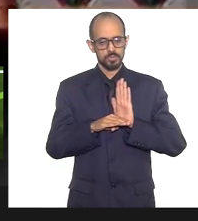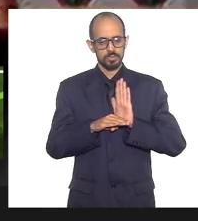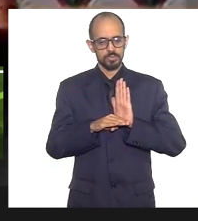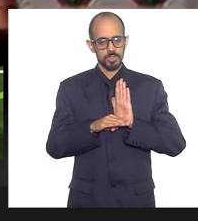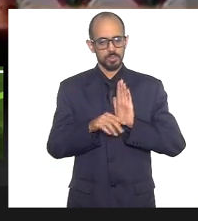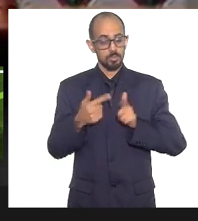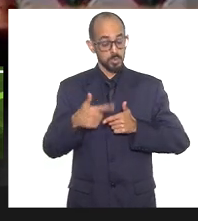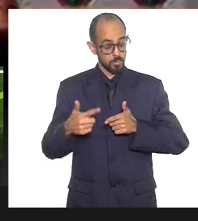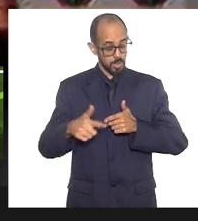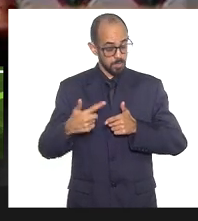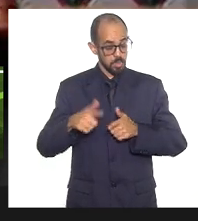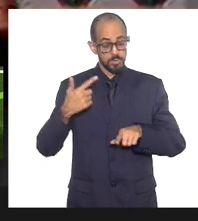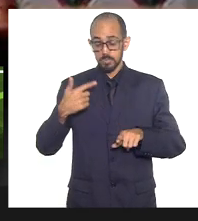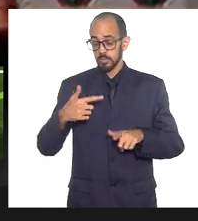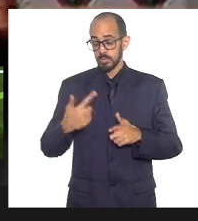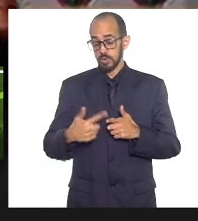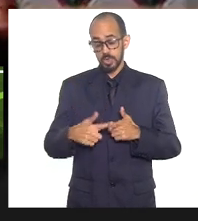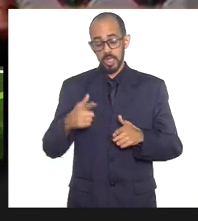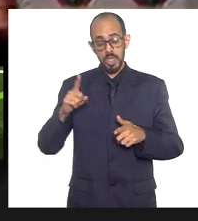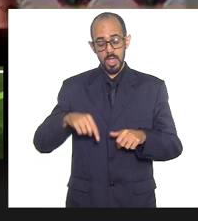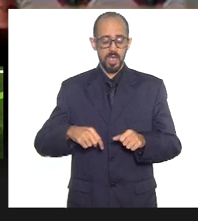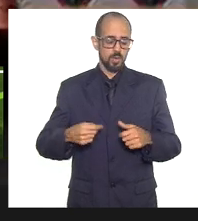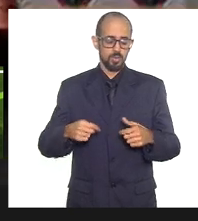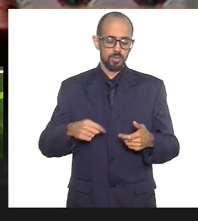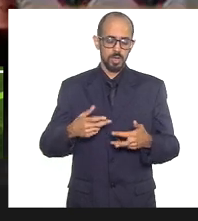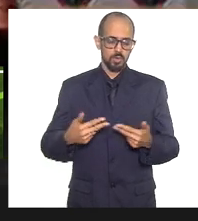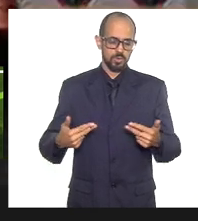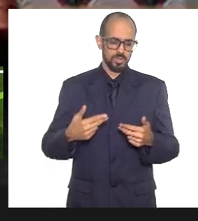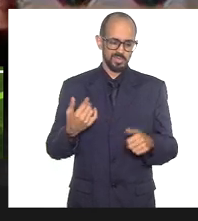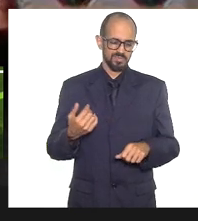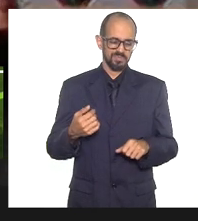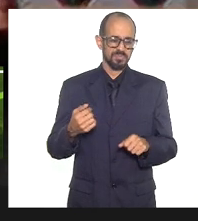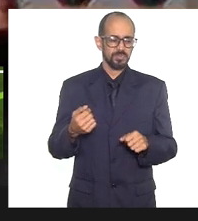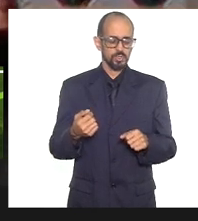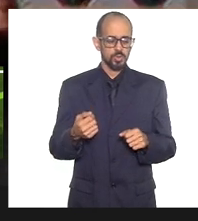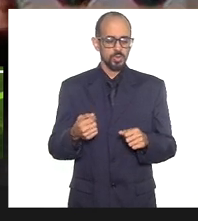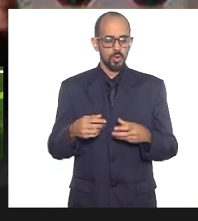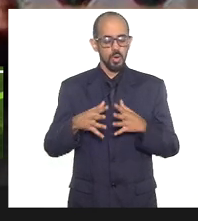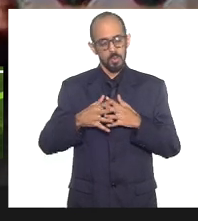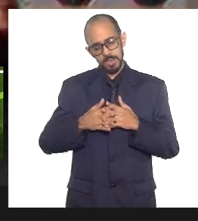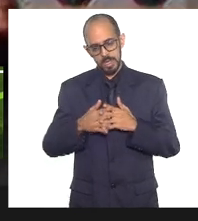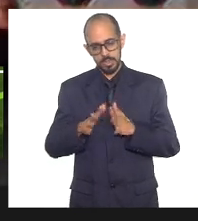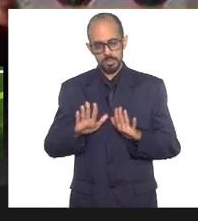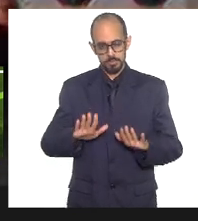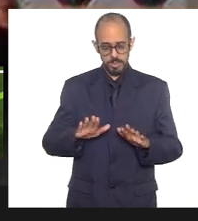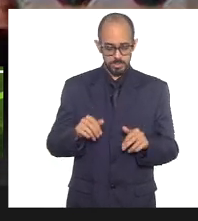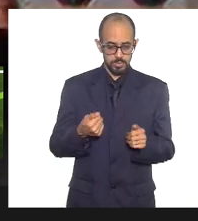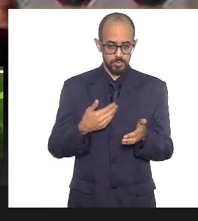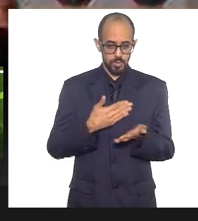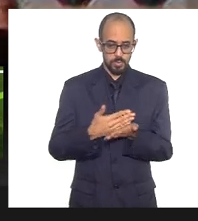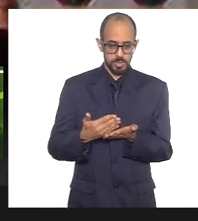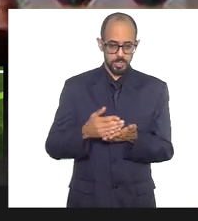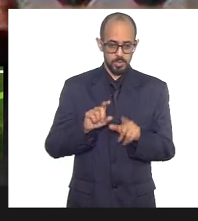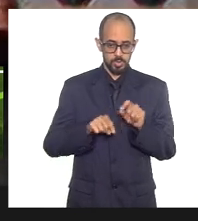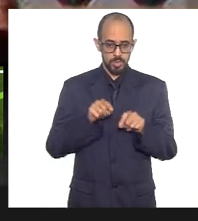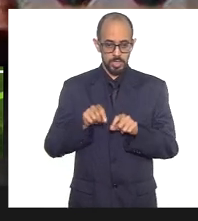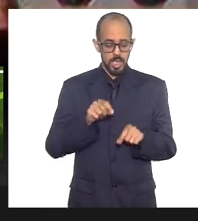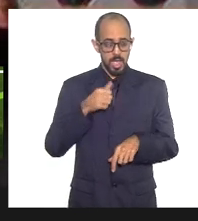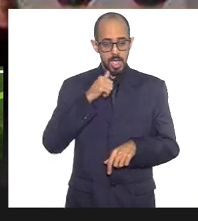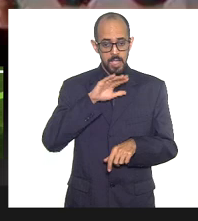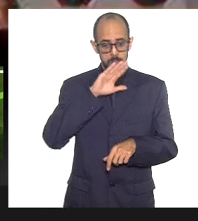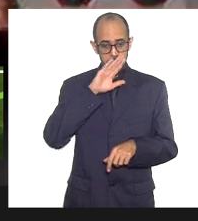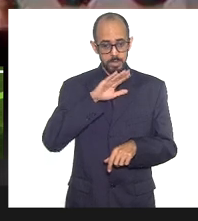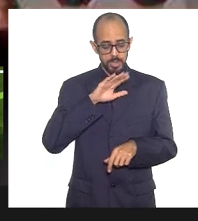situação extremamente invasiva. Mas eu quero começar por um ponto bem importante que a mãe torou de trás